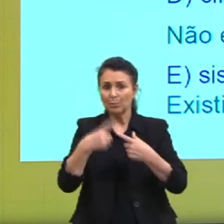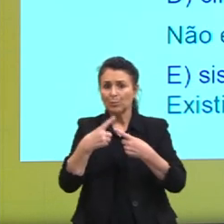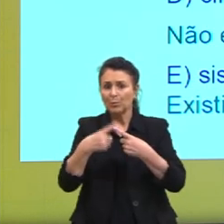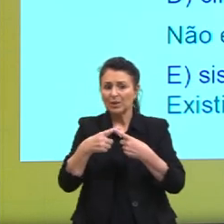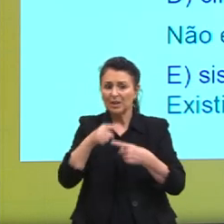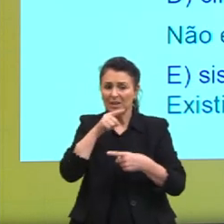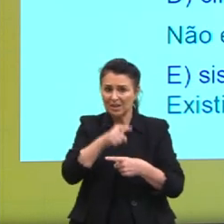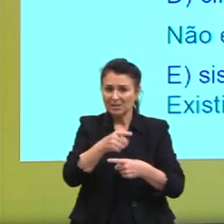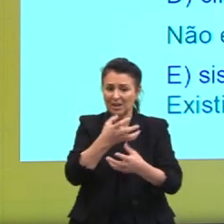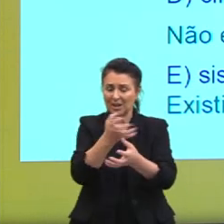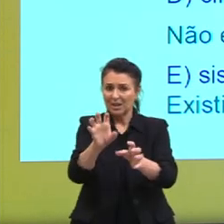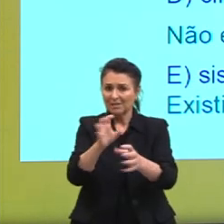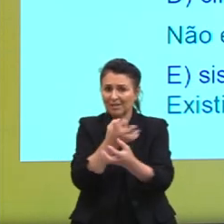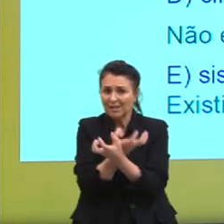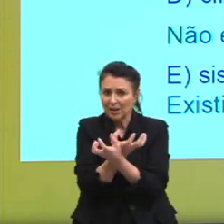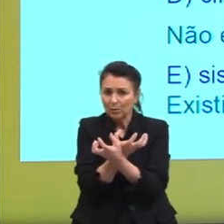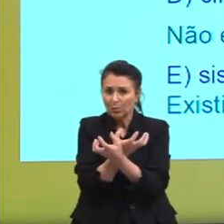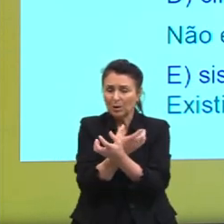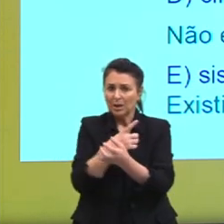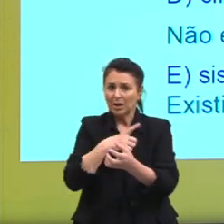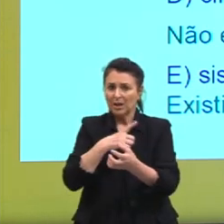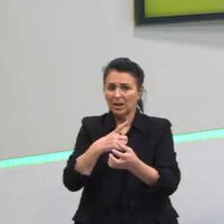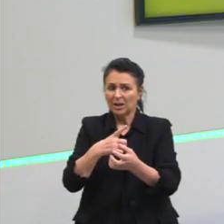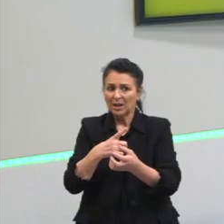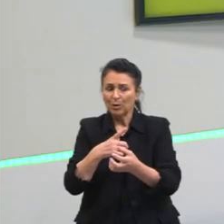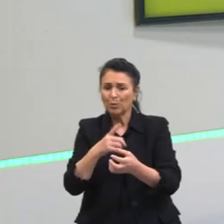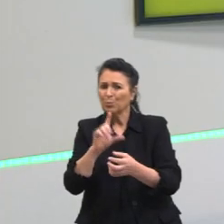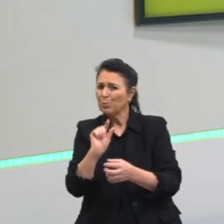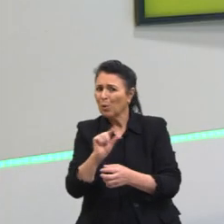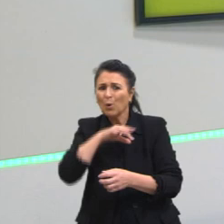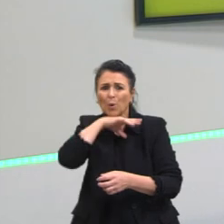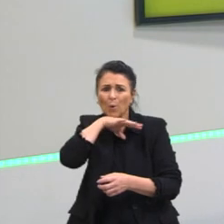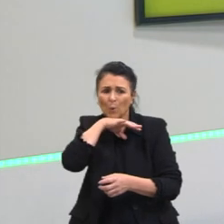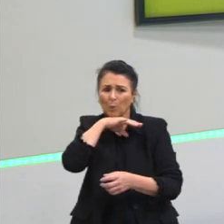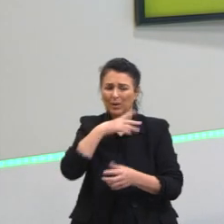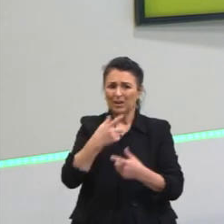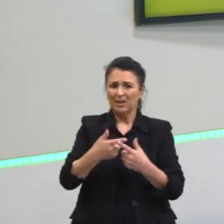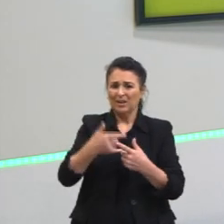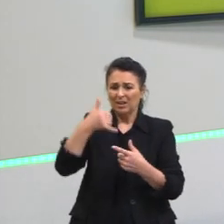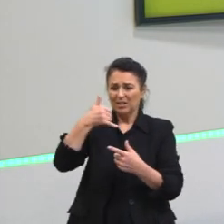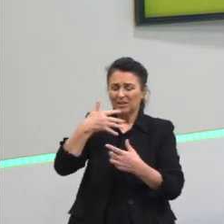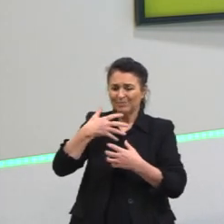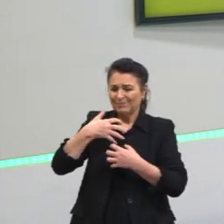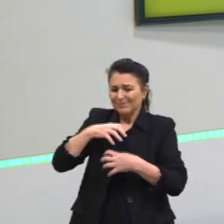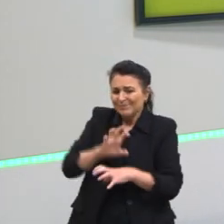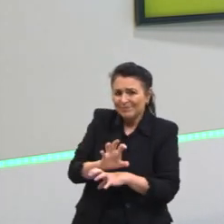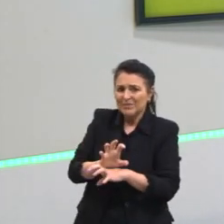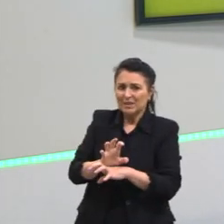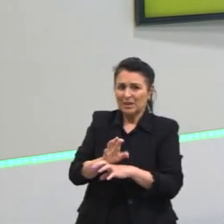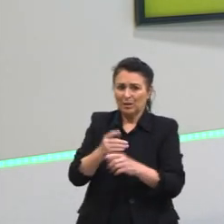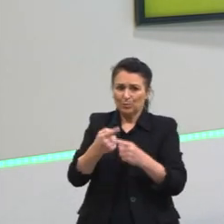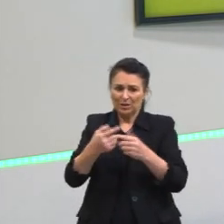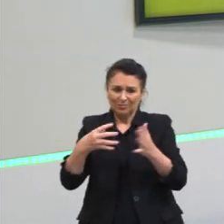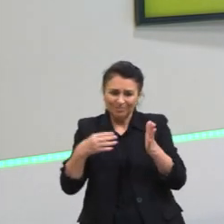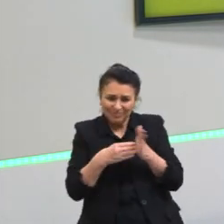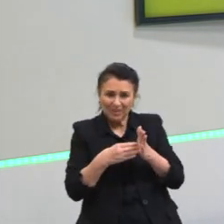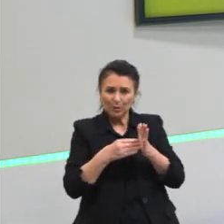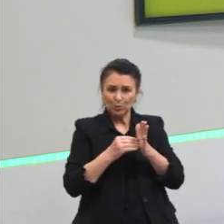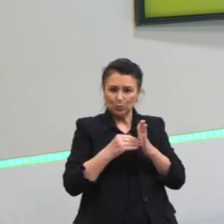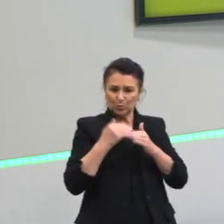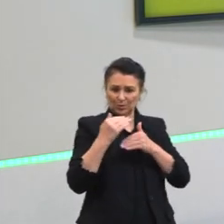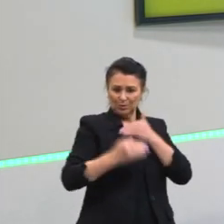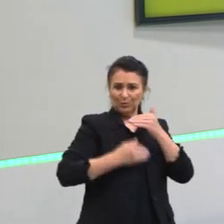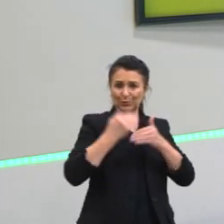vai... Ele tem um lado ruim, entre aspas, que vai impedir, vai lá dar uma barreira no crescimento, né? Um